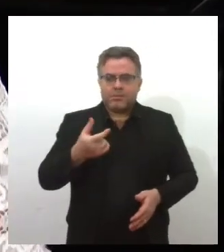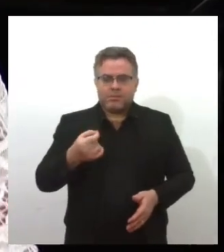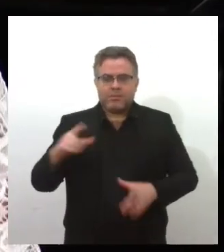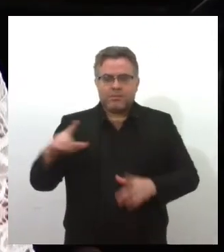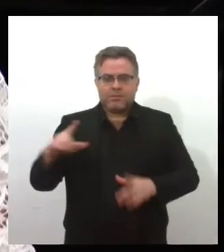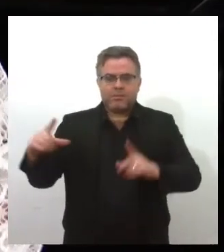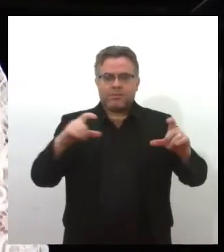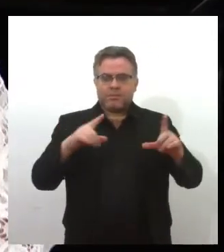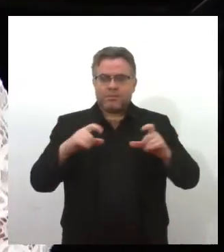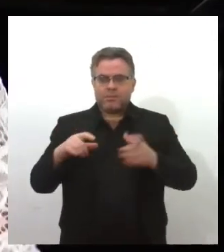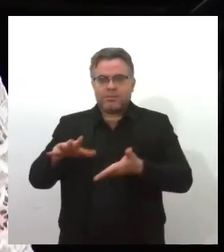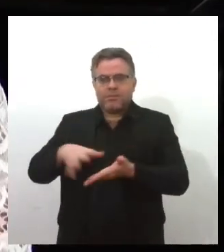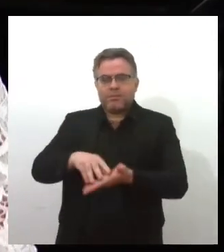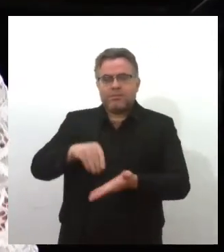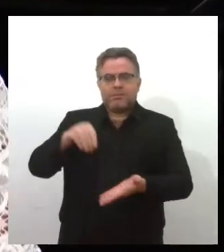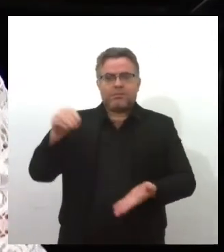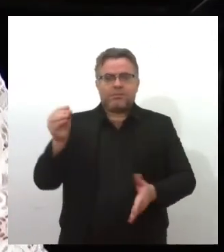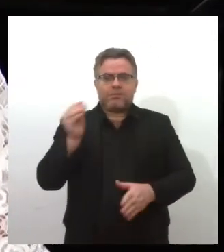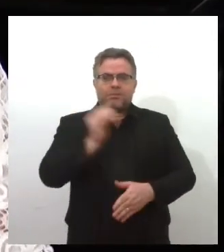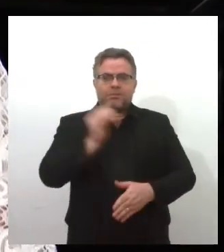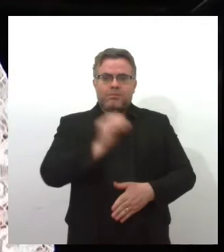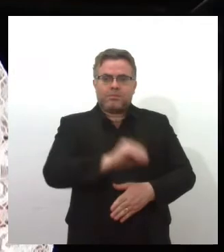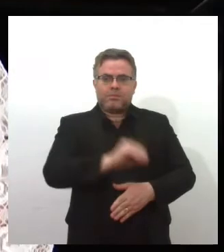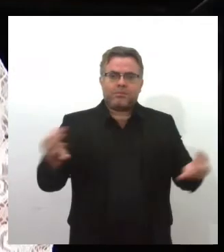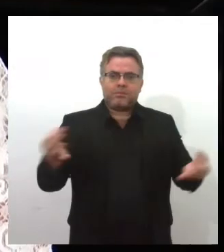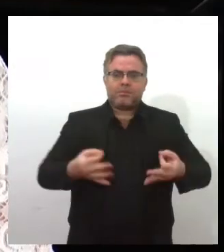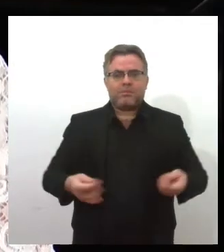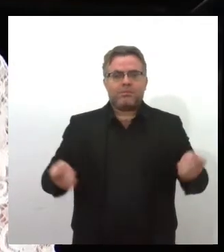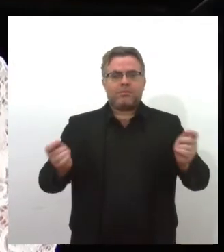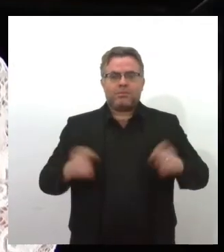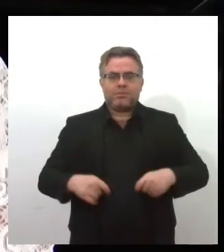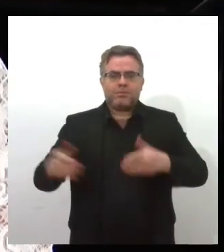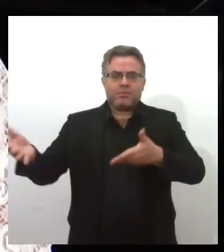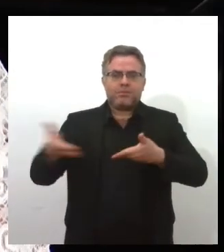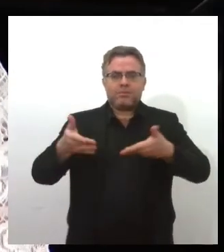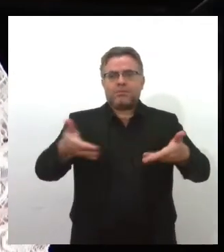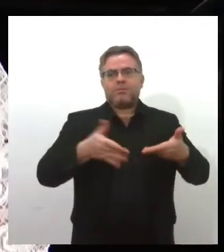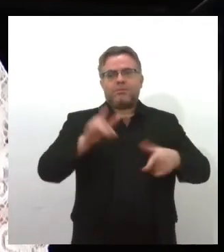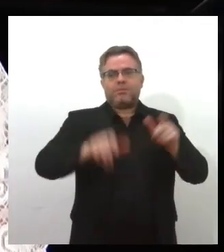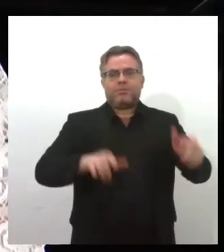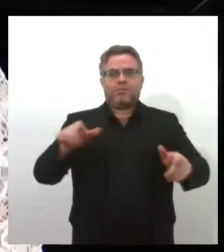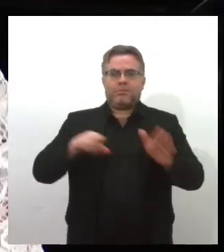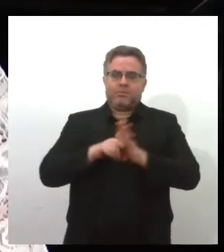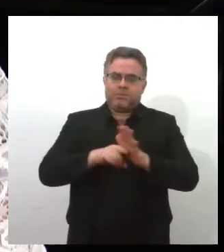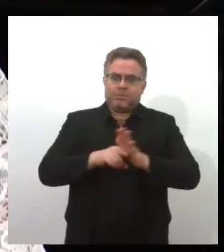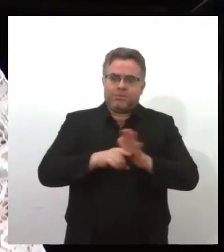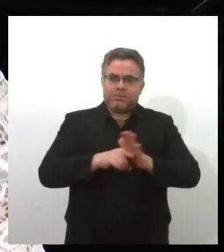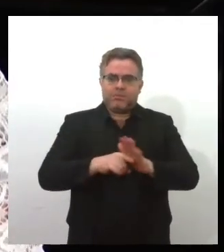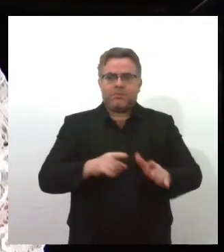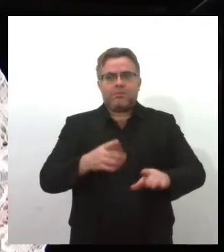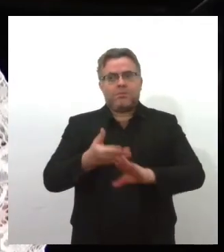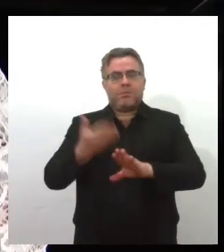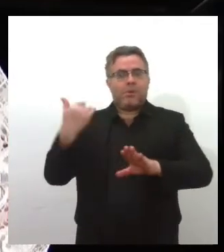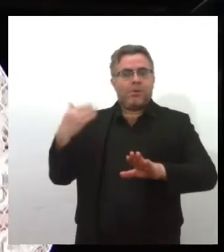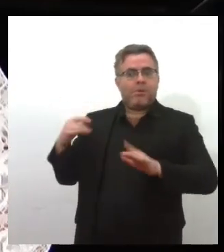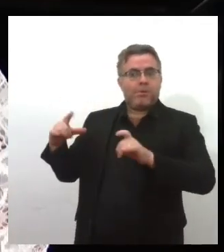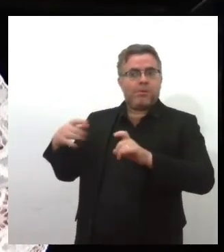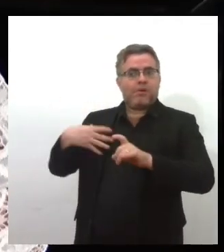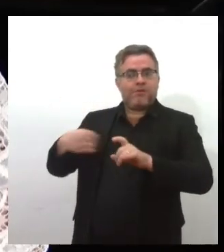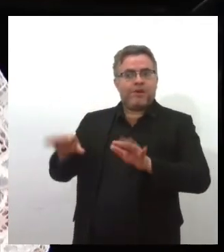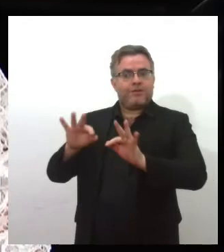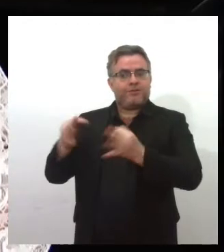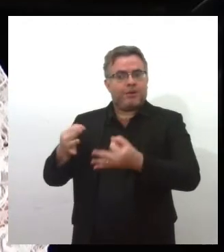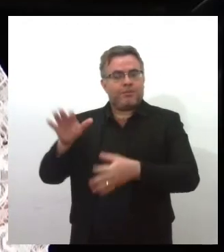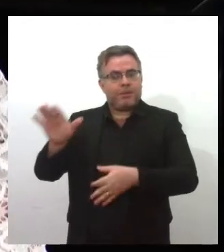escaneadas em alta resolução e convidamos alguns pesquisadores descendentes também dos fotógrafos, filhos e